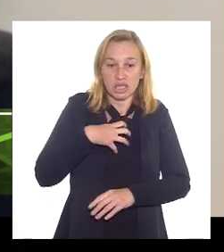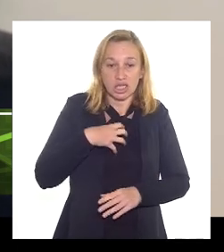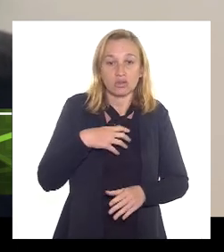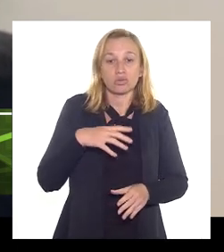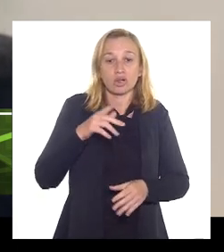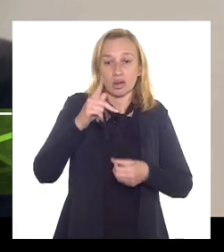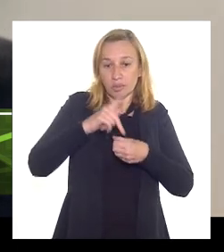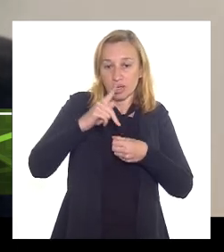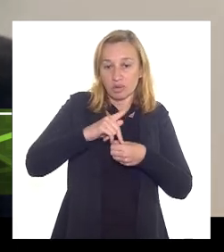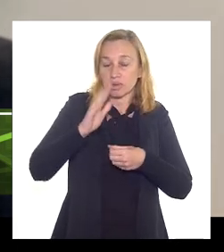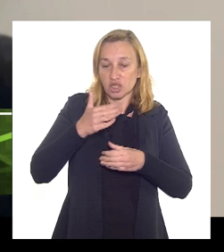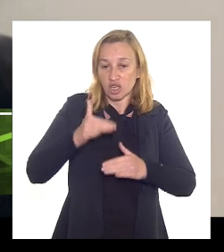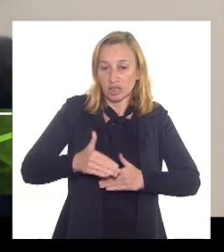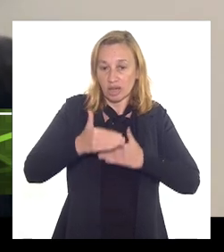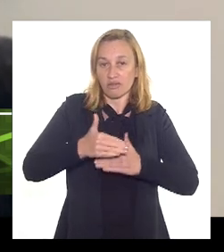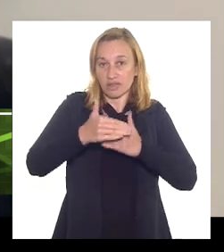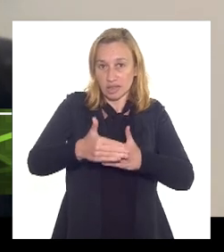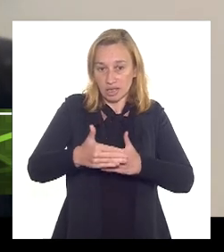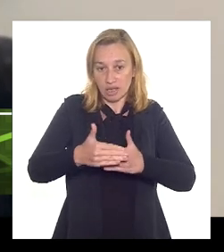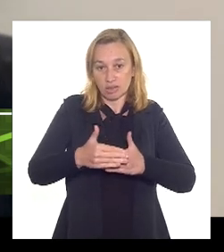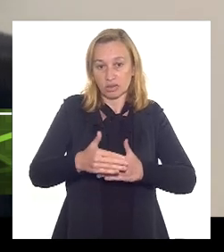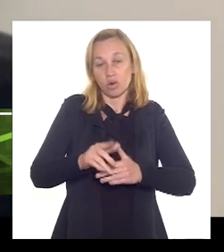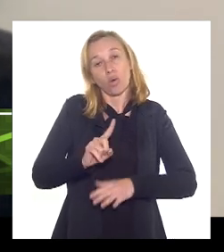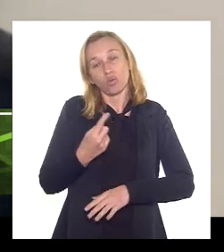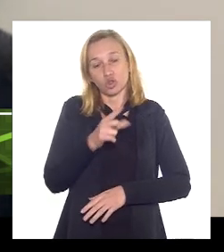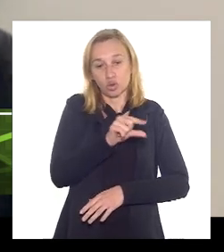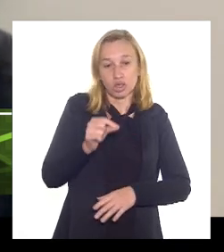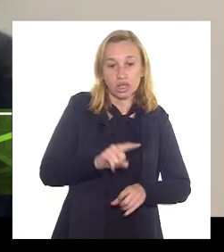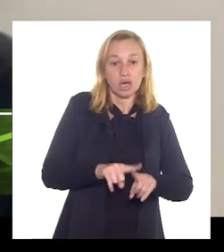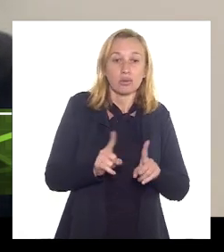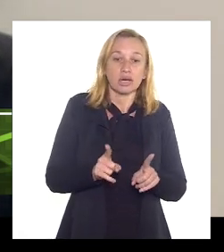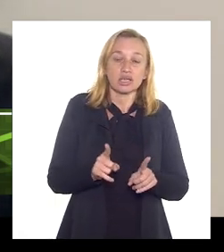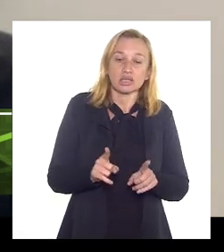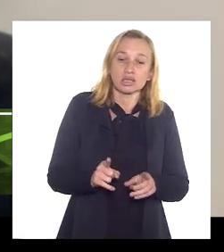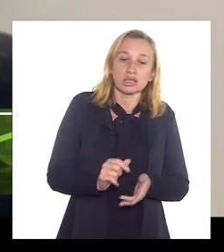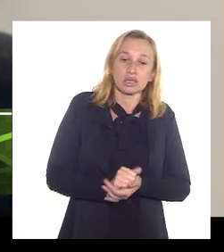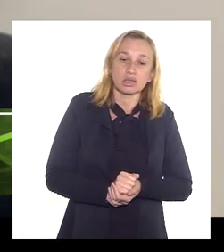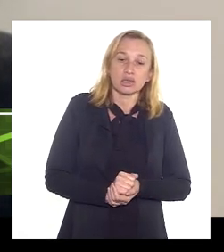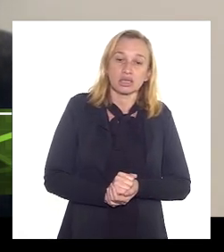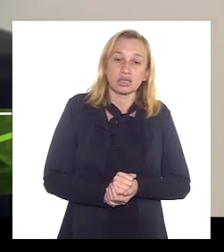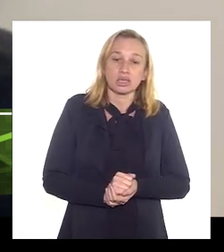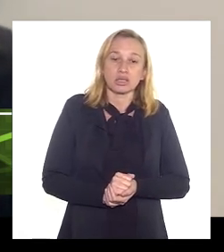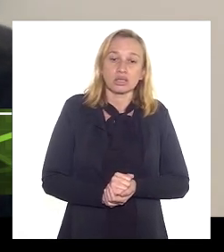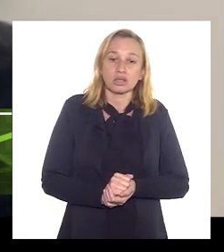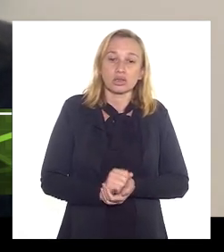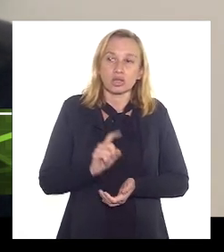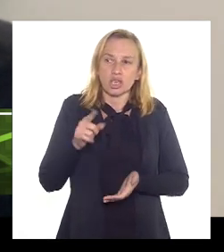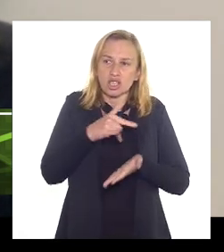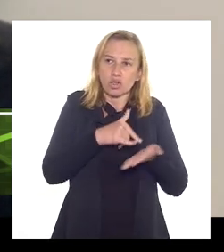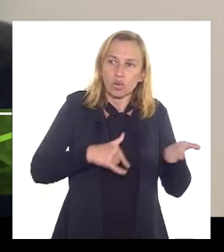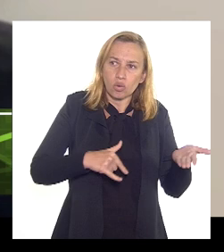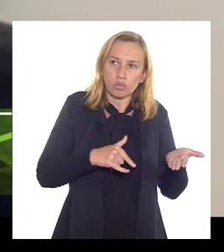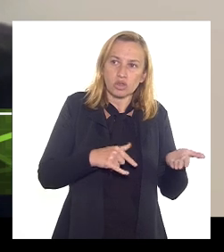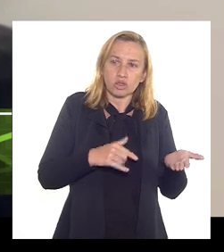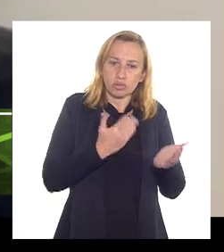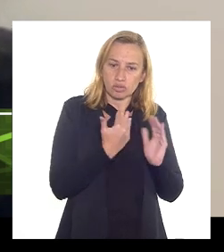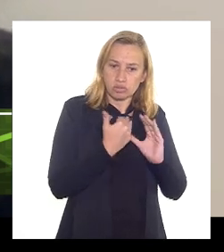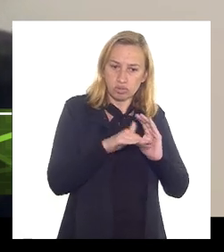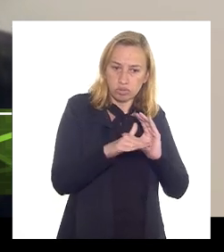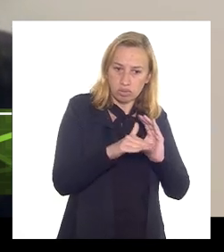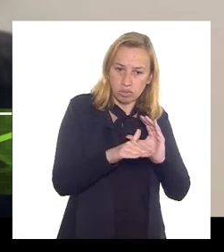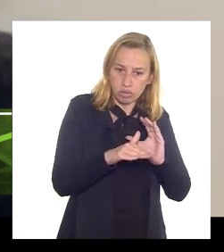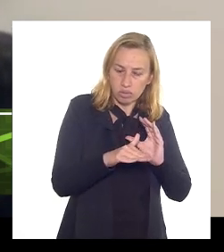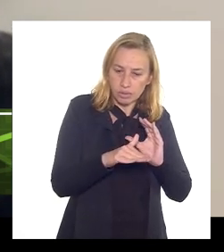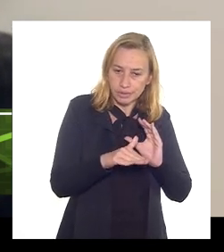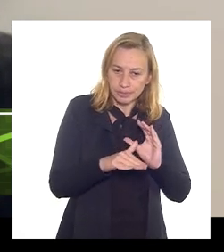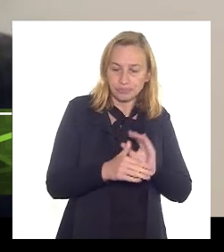já em fase avançada ou decididos. O que há são estudos iniciais e, aliás, aquele documento que eu lhe mencionei que